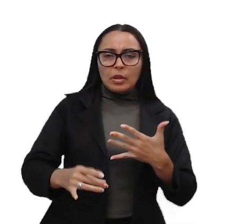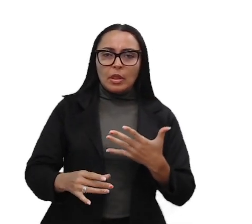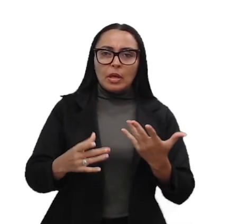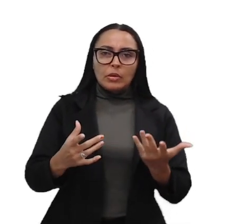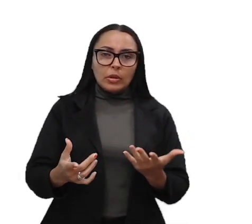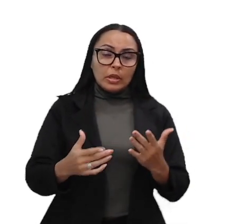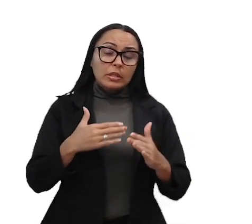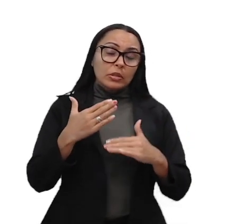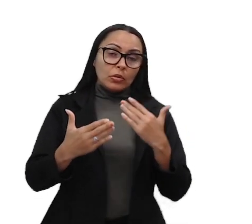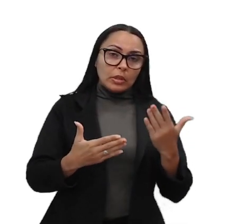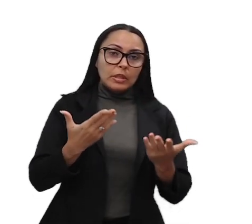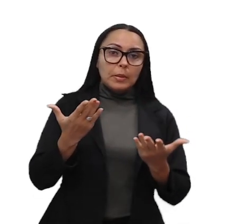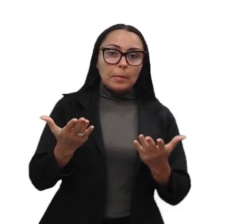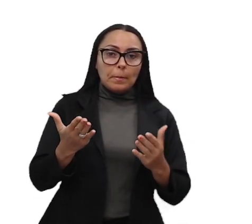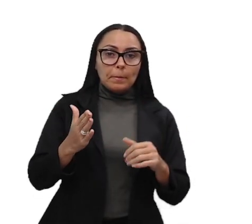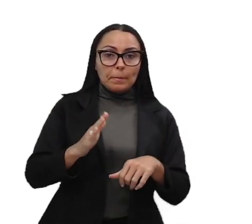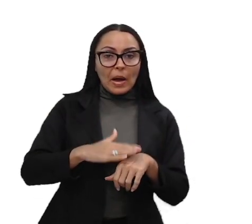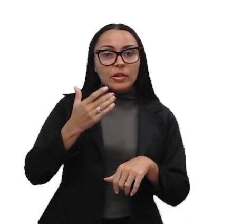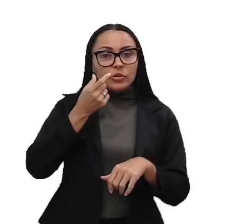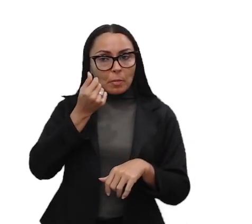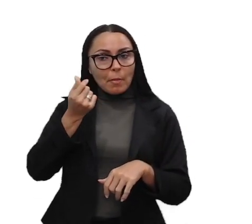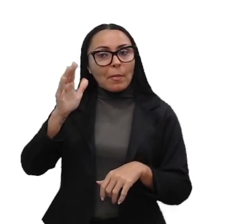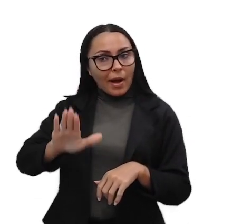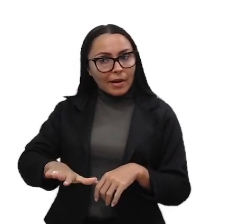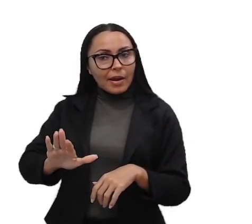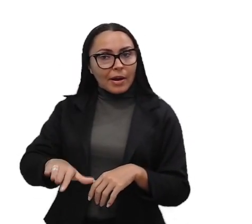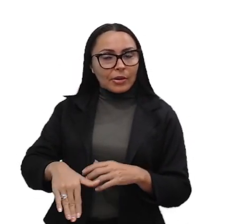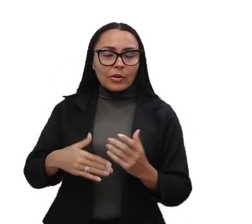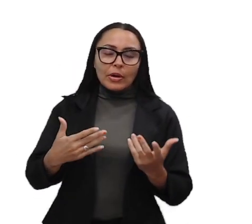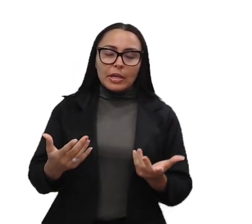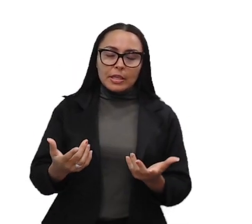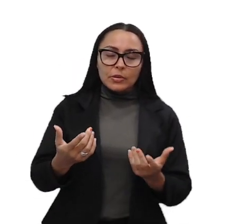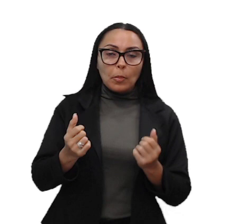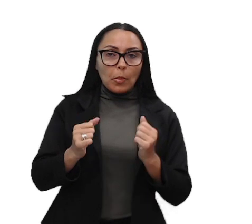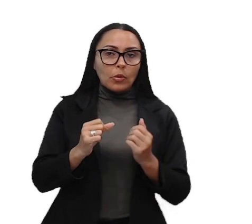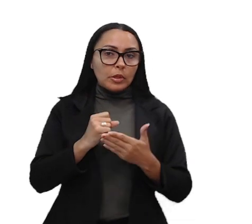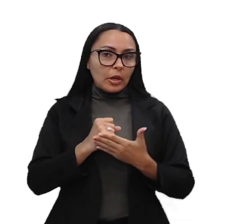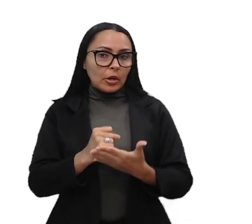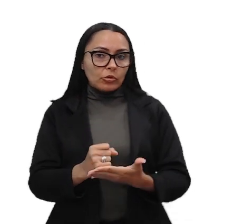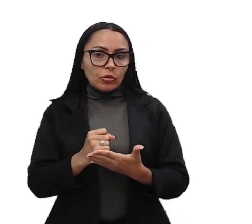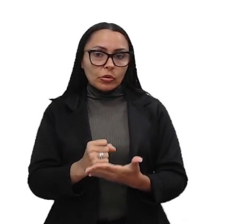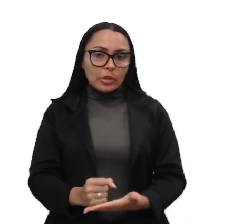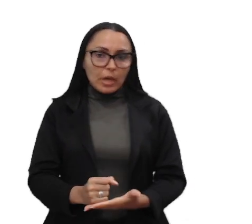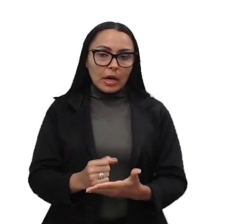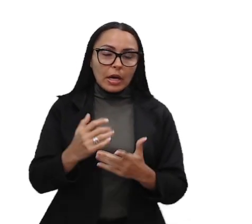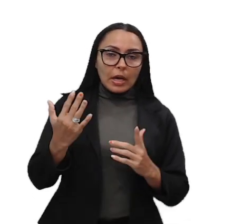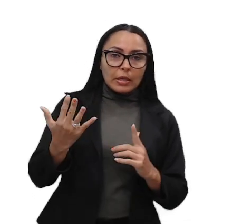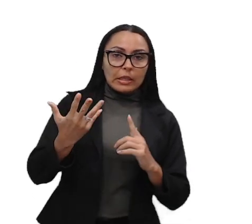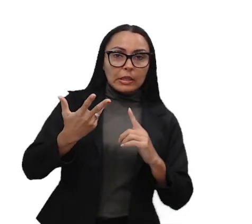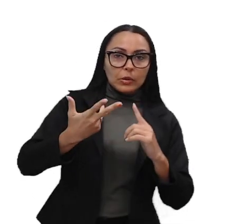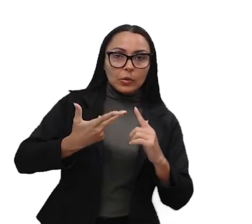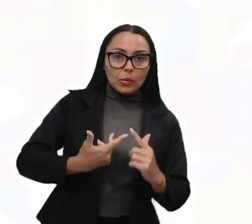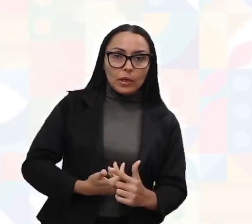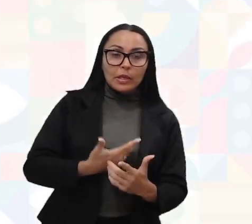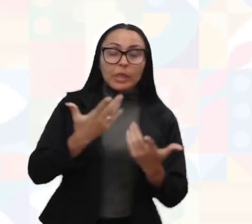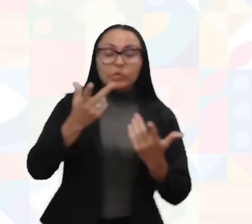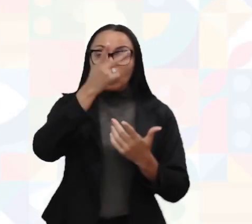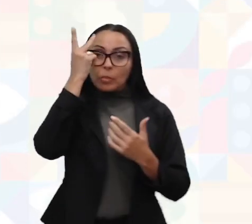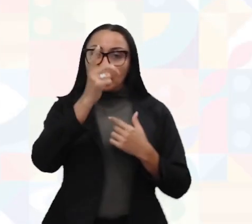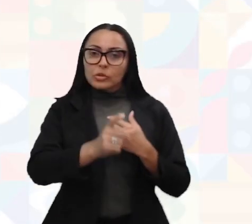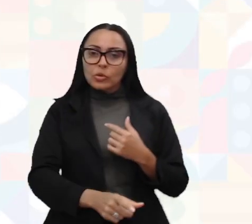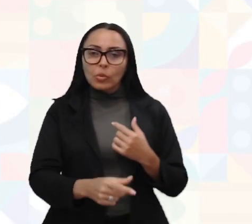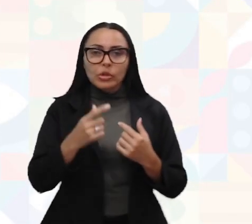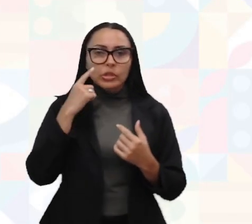se torna, sim, mais barato. Então isso pode ajudar uma grande quantidade de clientes que não tem, às vezes,